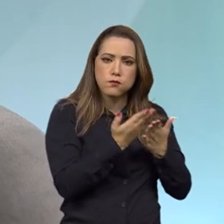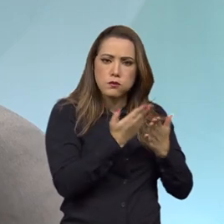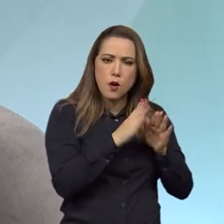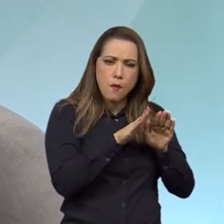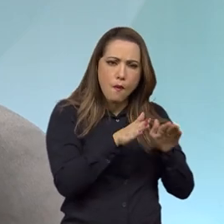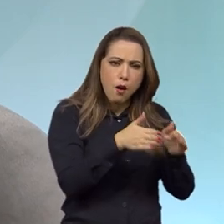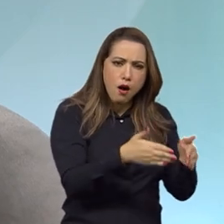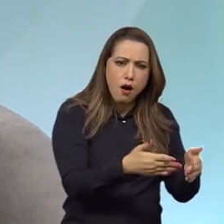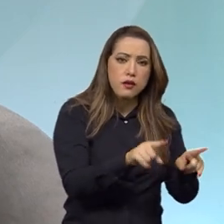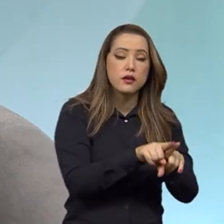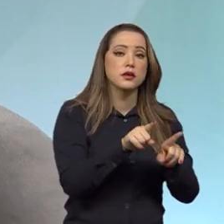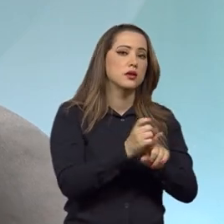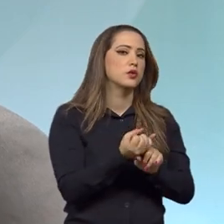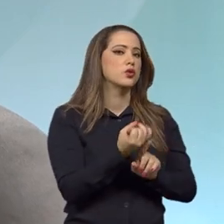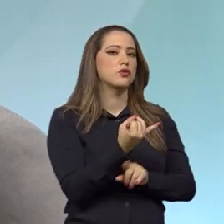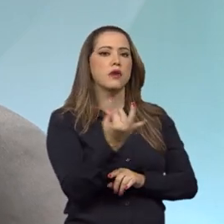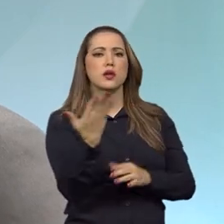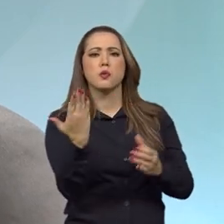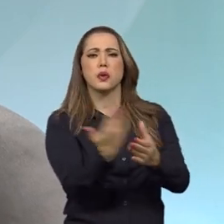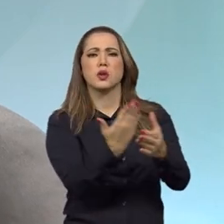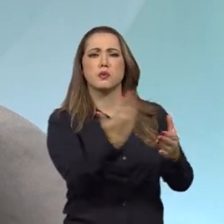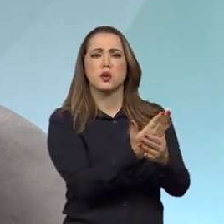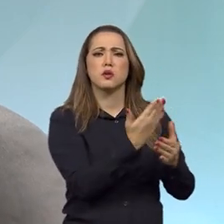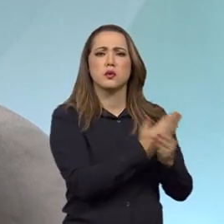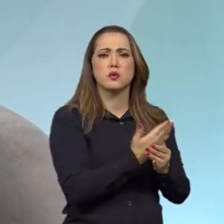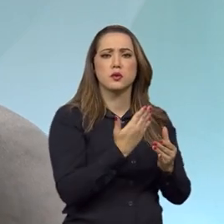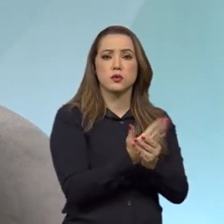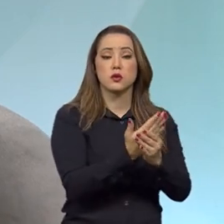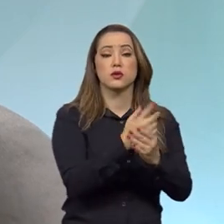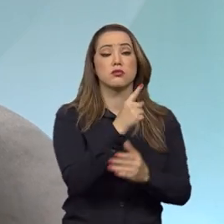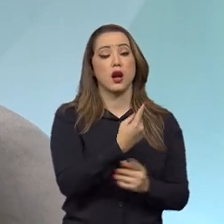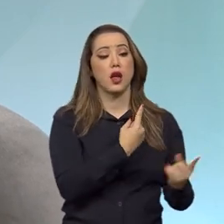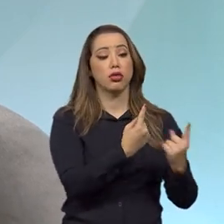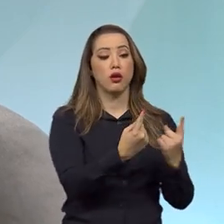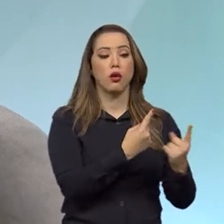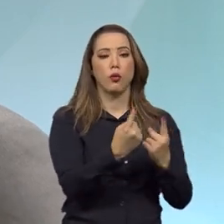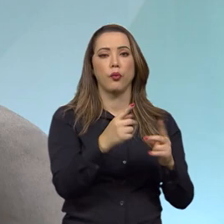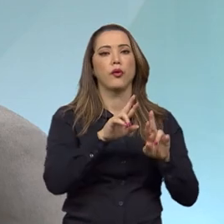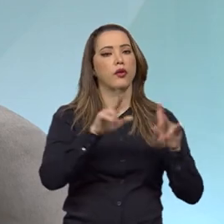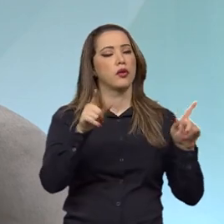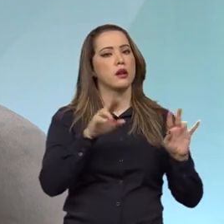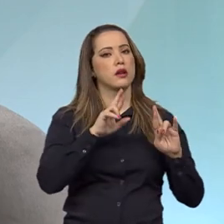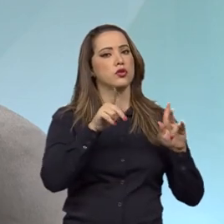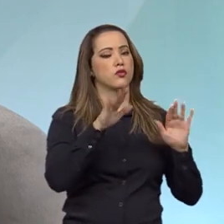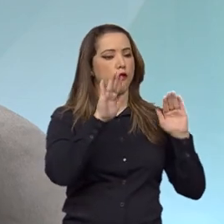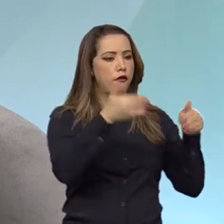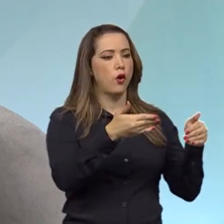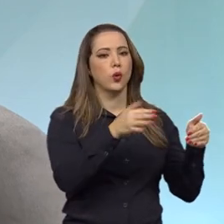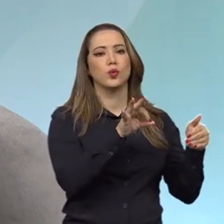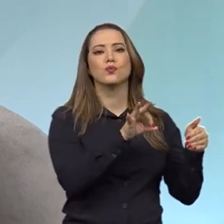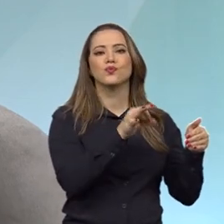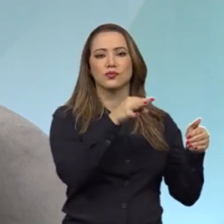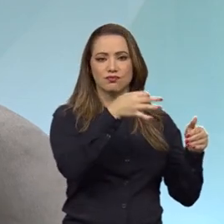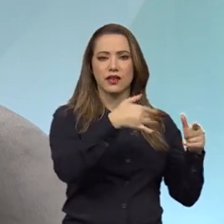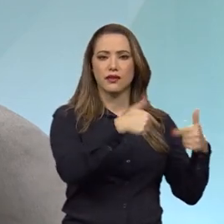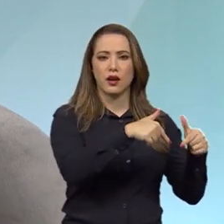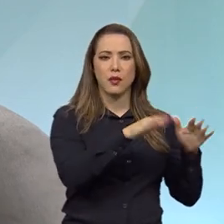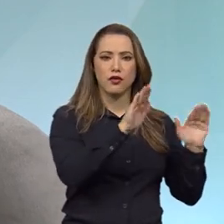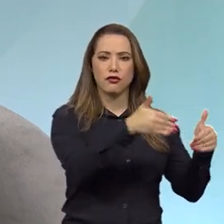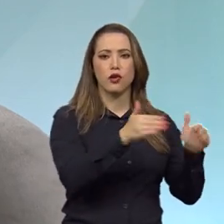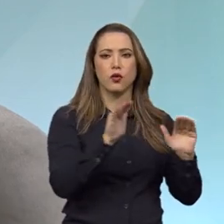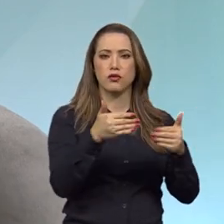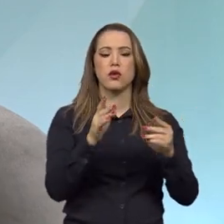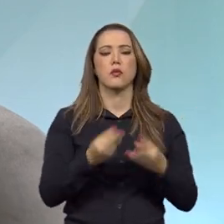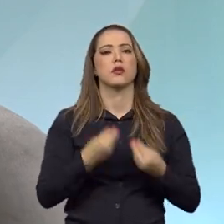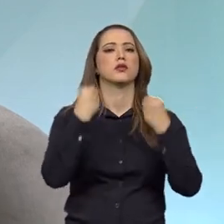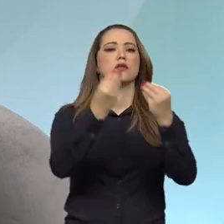processos diários que chegam para a Advocacia Geral da União, cada um deles, seja tratado de maneira absolutamente especial e que a gente possa entregar o